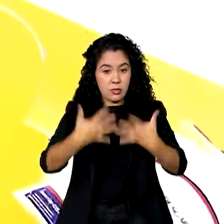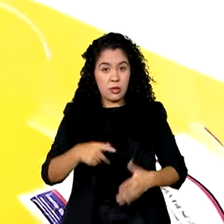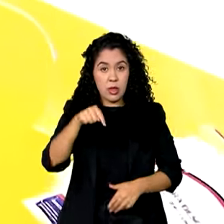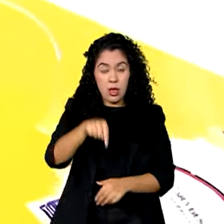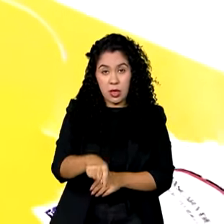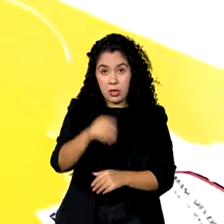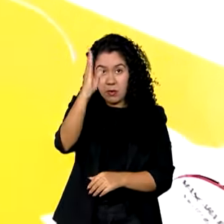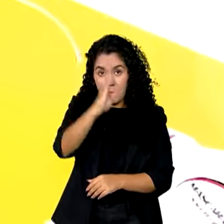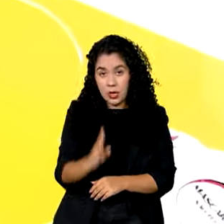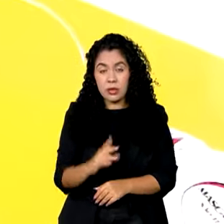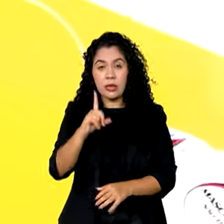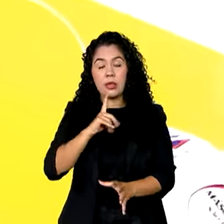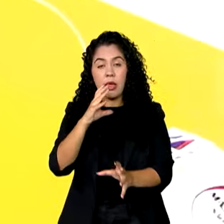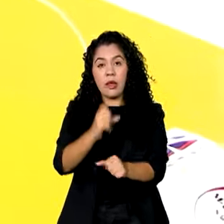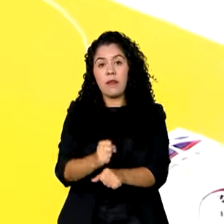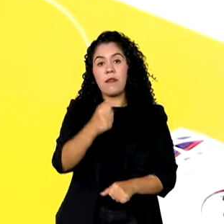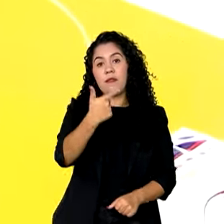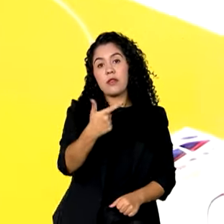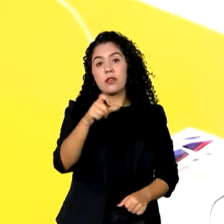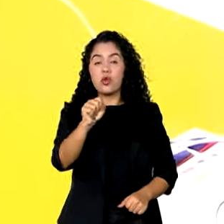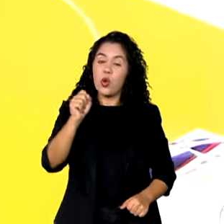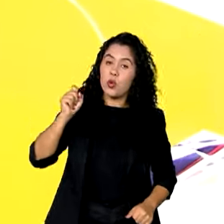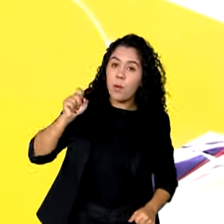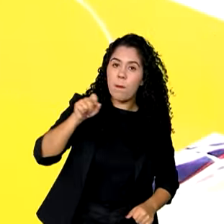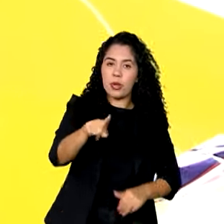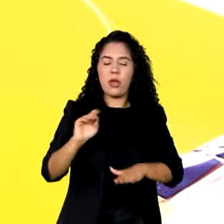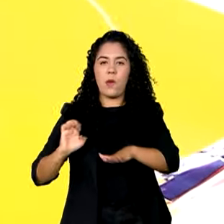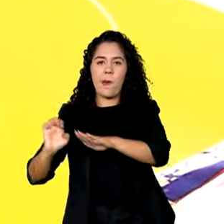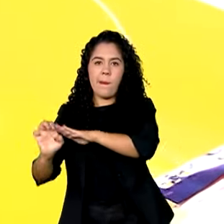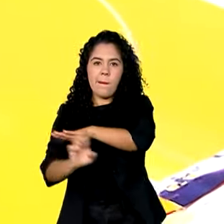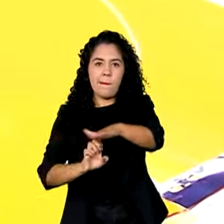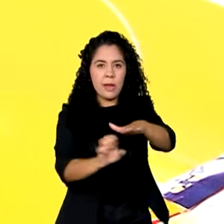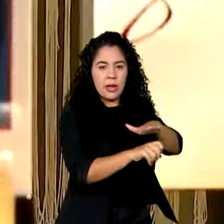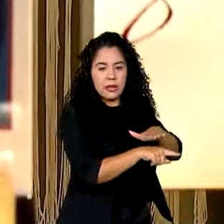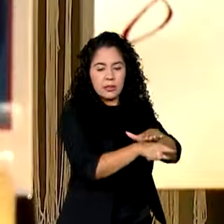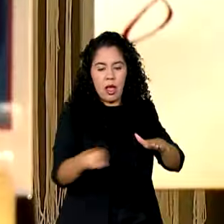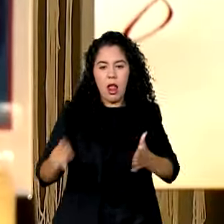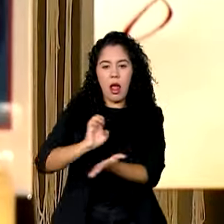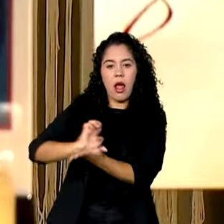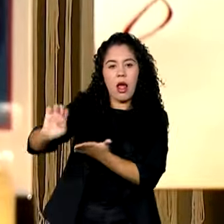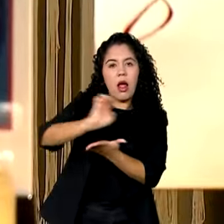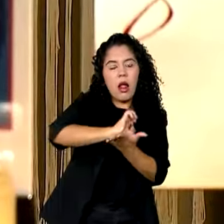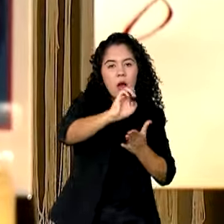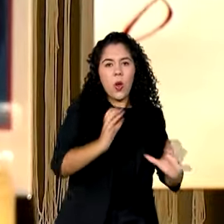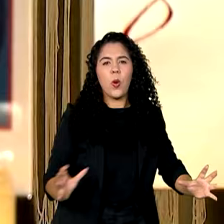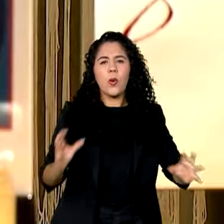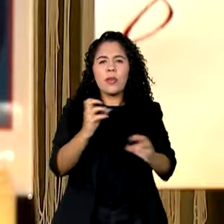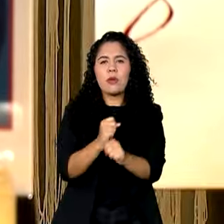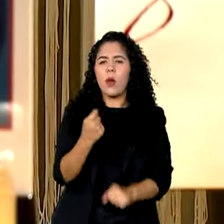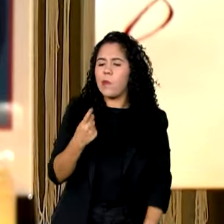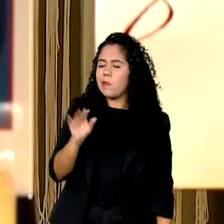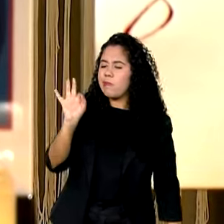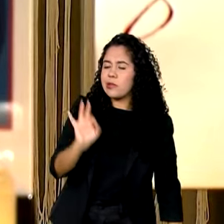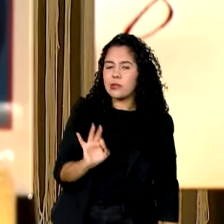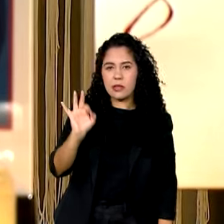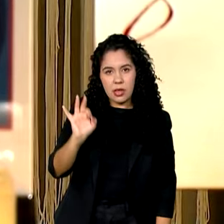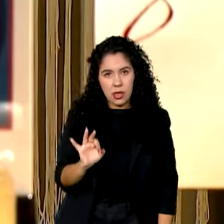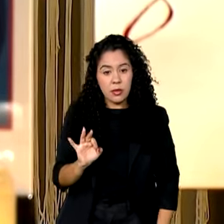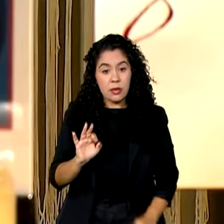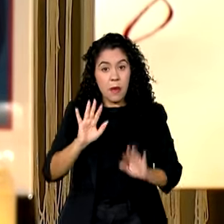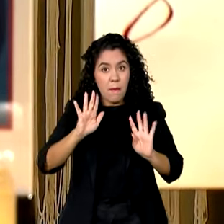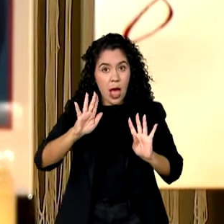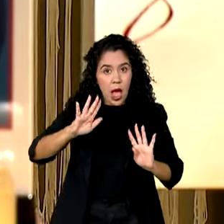empresas exportadoras, aproximadamente 1% do total das companhias do país. E nesse